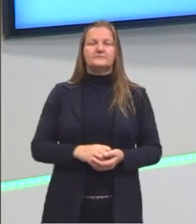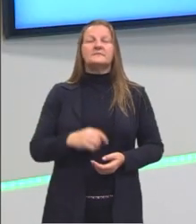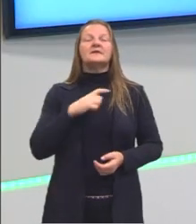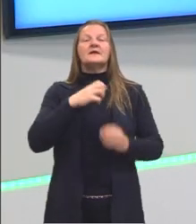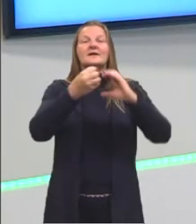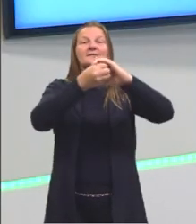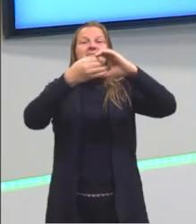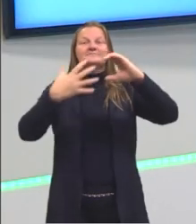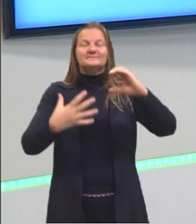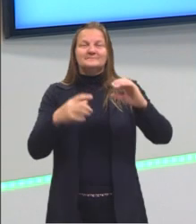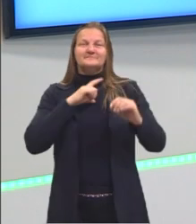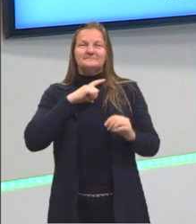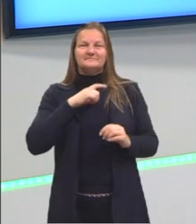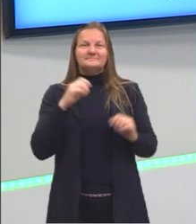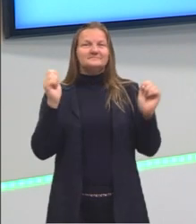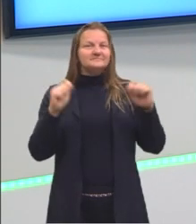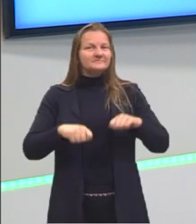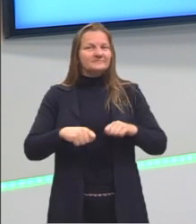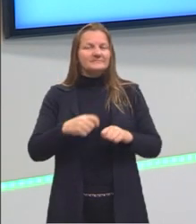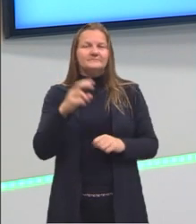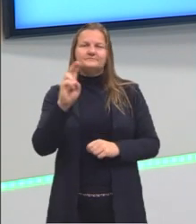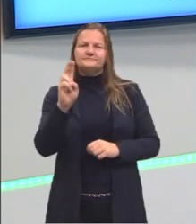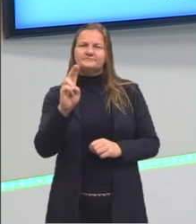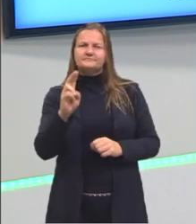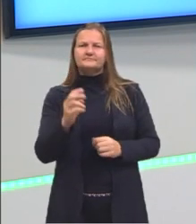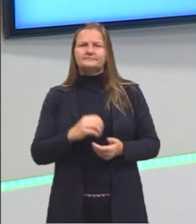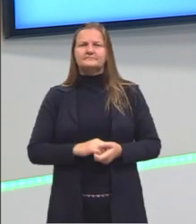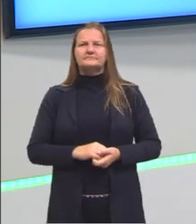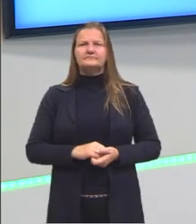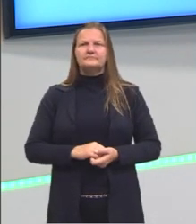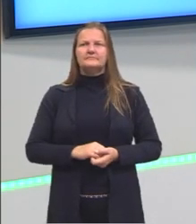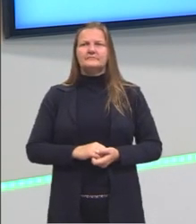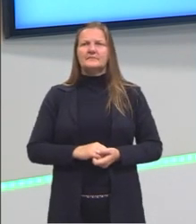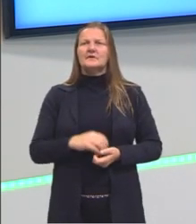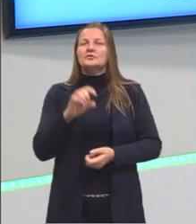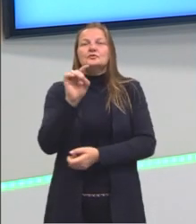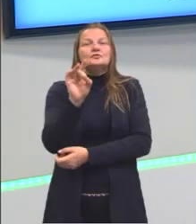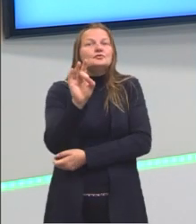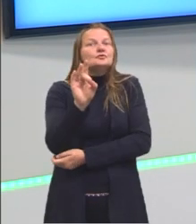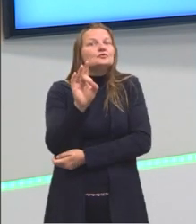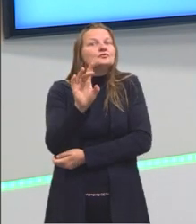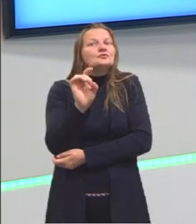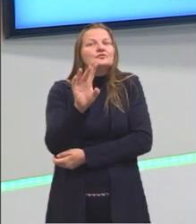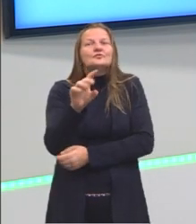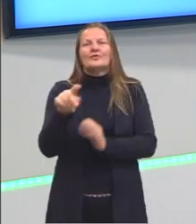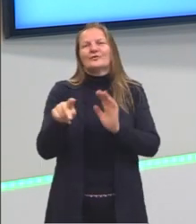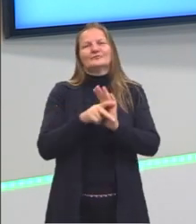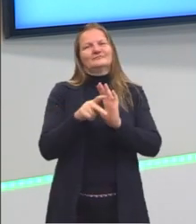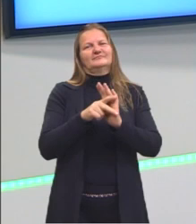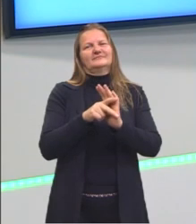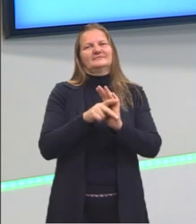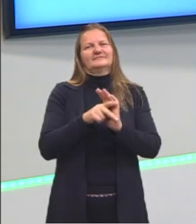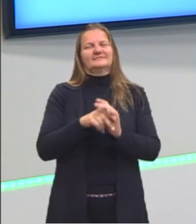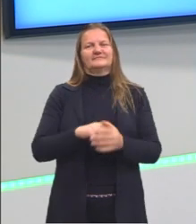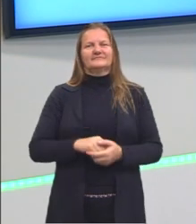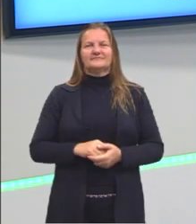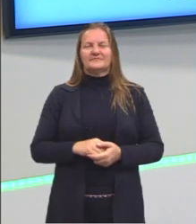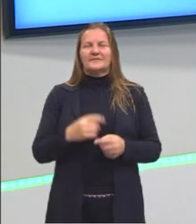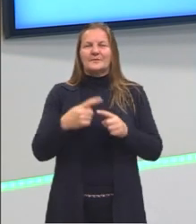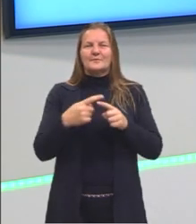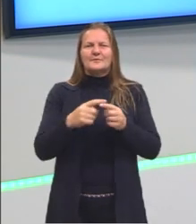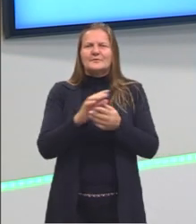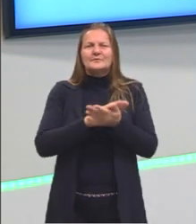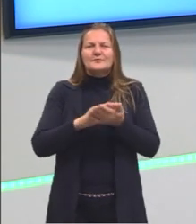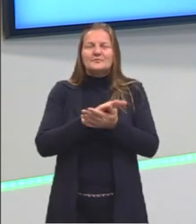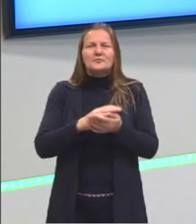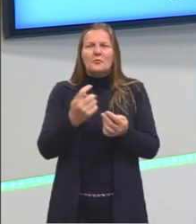características que podem ser chamadas de características únicas dessa forma geométrica. Elas não são então